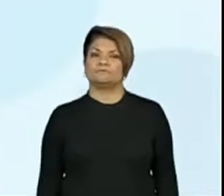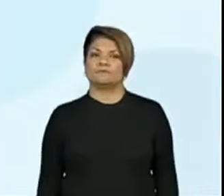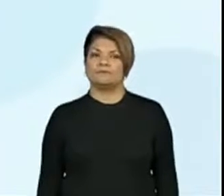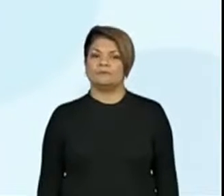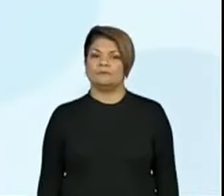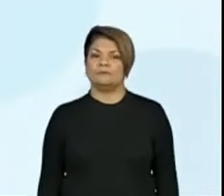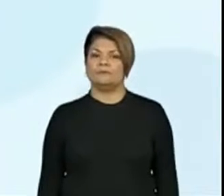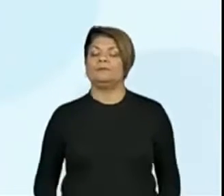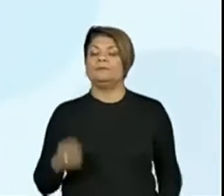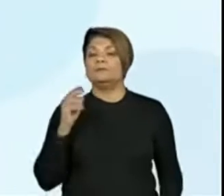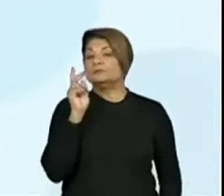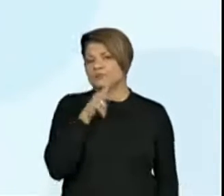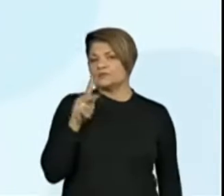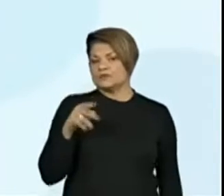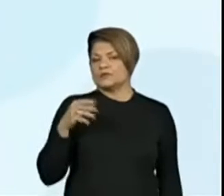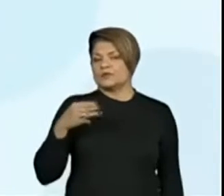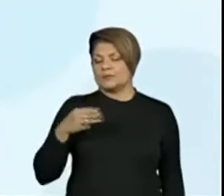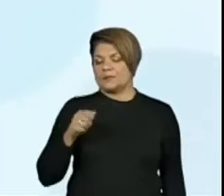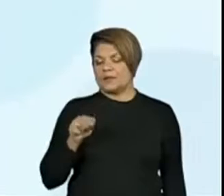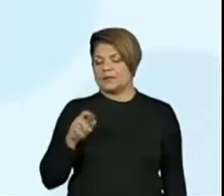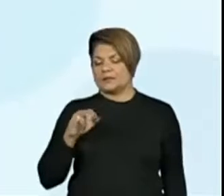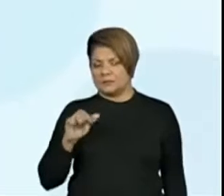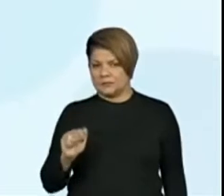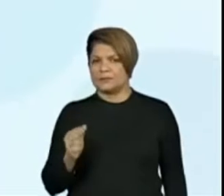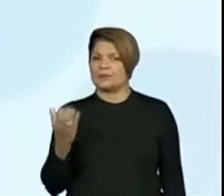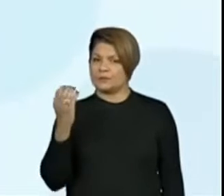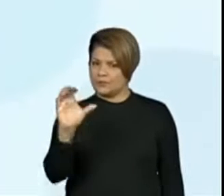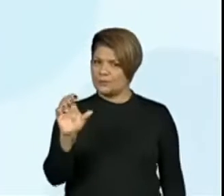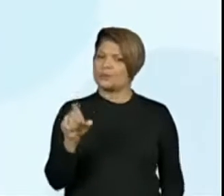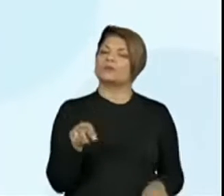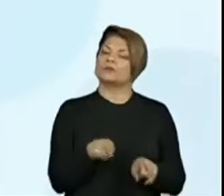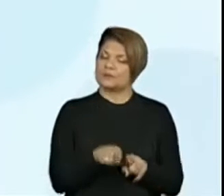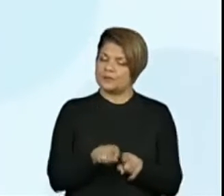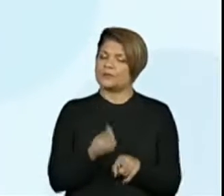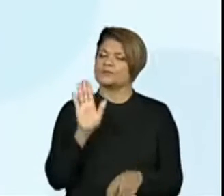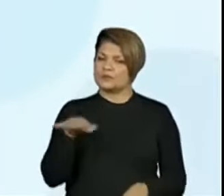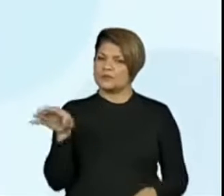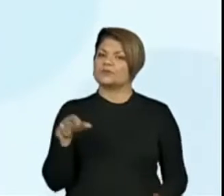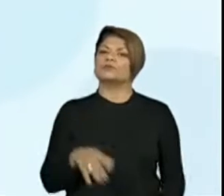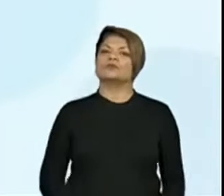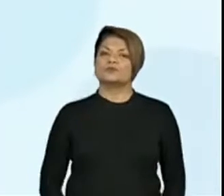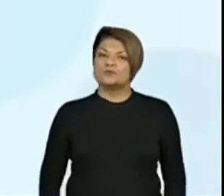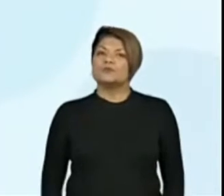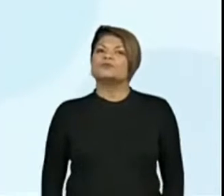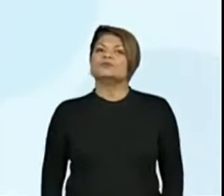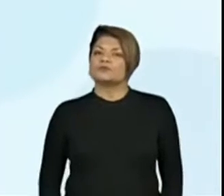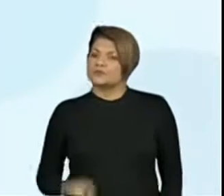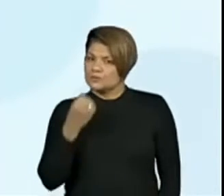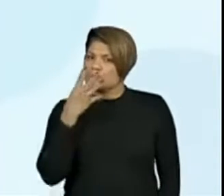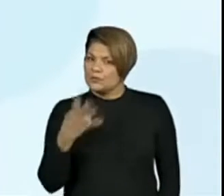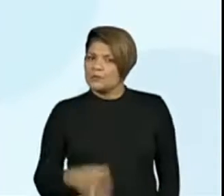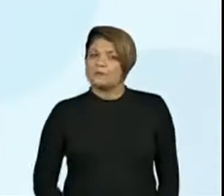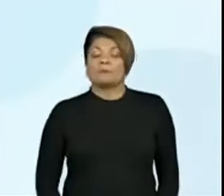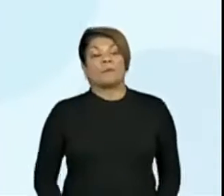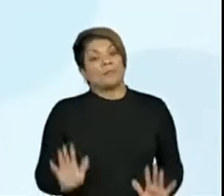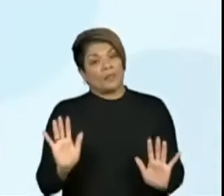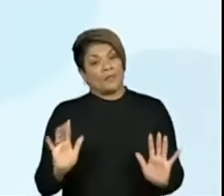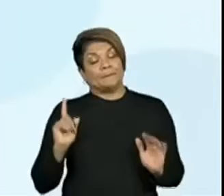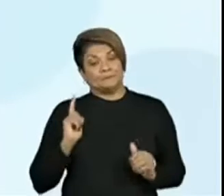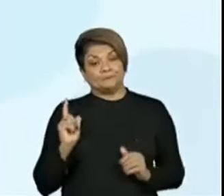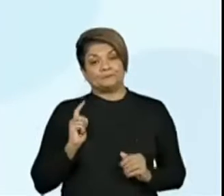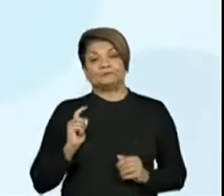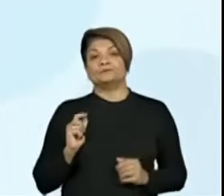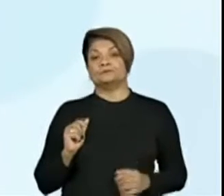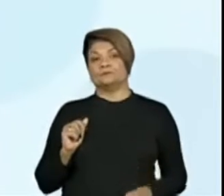Professora Maria de Lourdes colocou lá para os alunos, isso mesmo, legal. Muito bom. Olha só, então nós temos aí